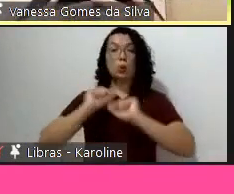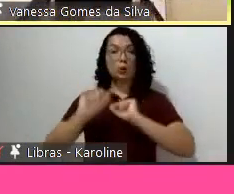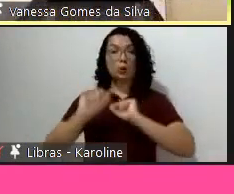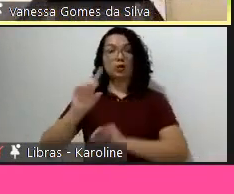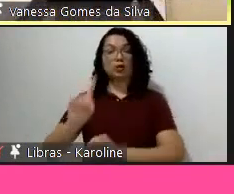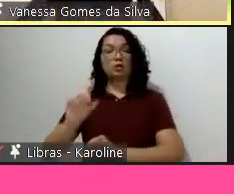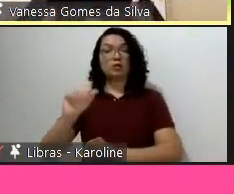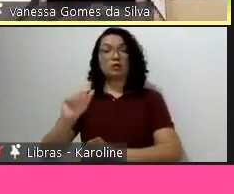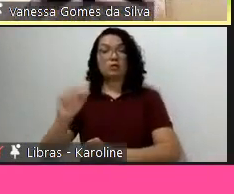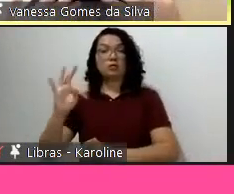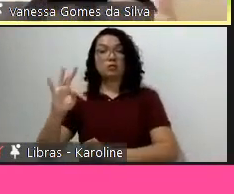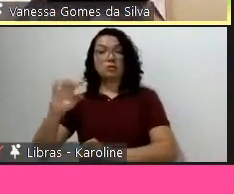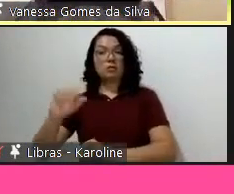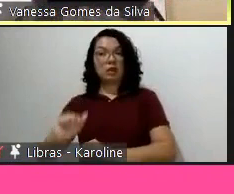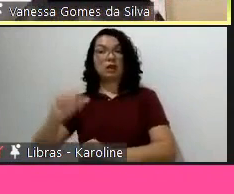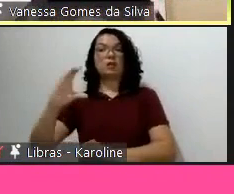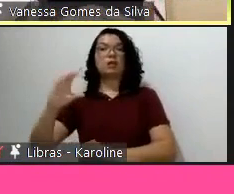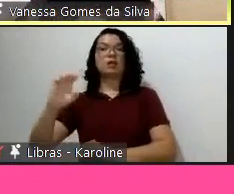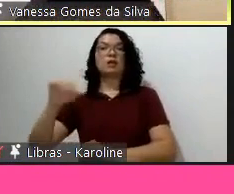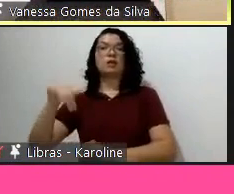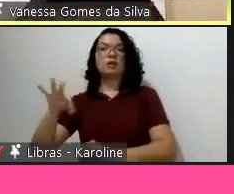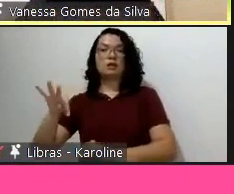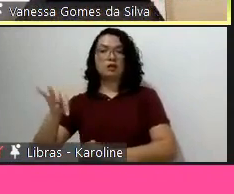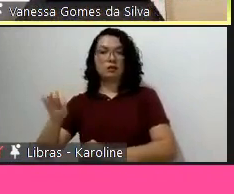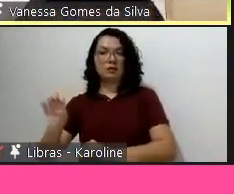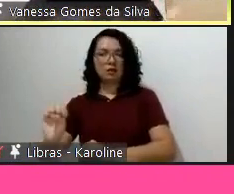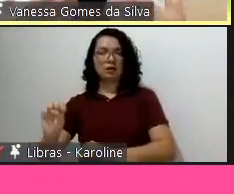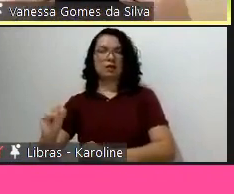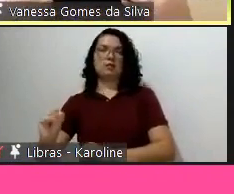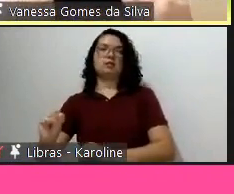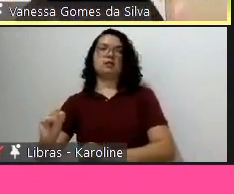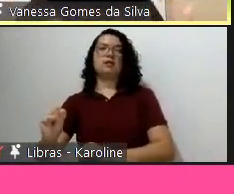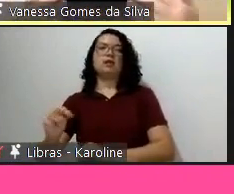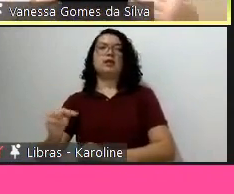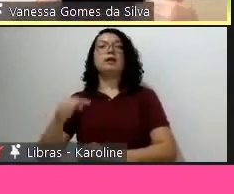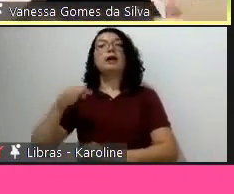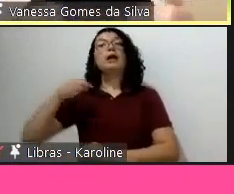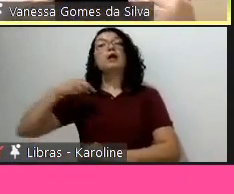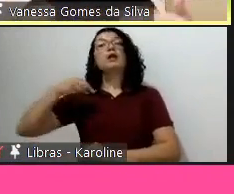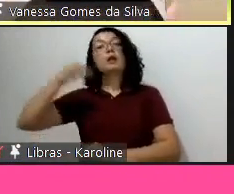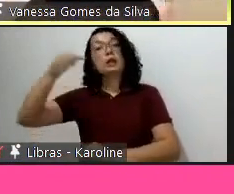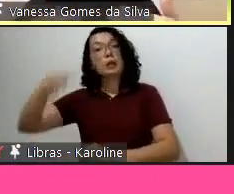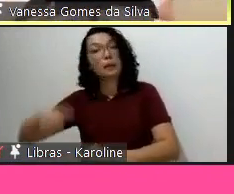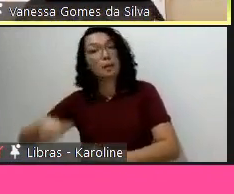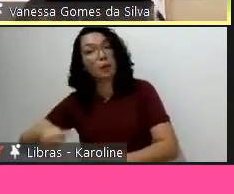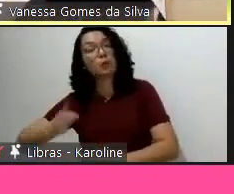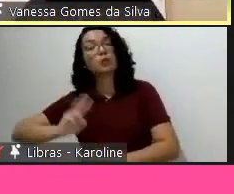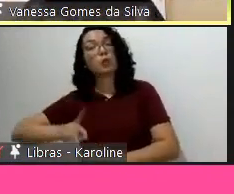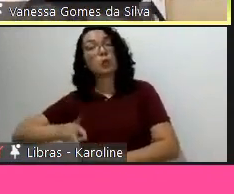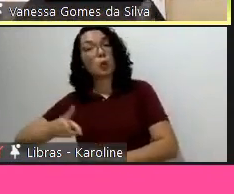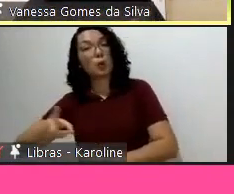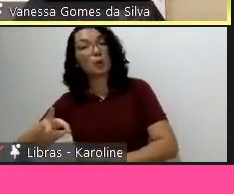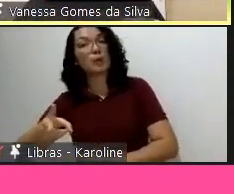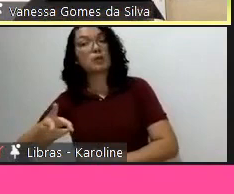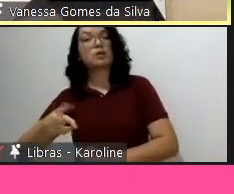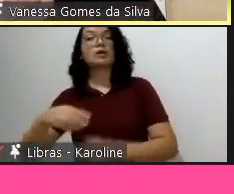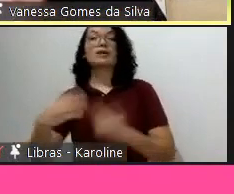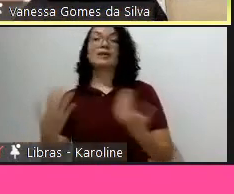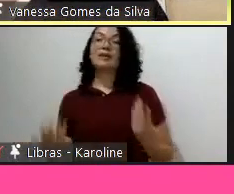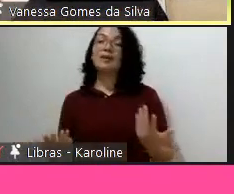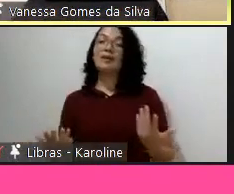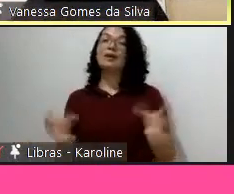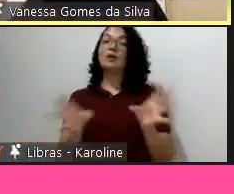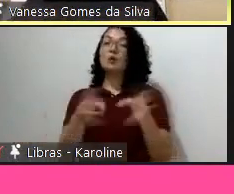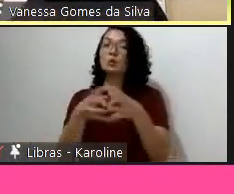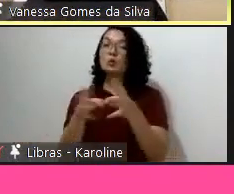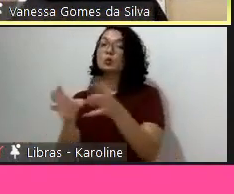O que isso significa? Que a partir daquele momento, avaliações brasileiras podiam usar dados brasileiros em vez de